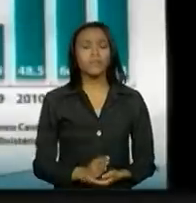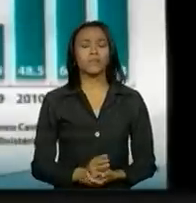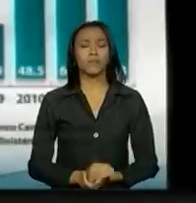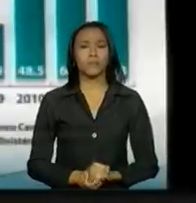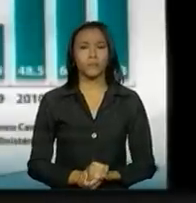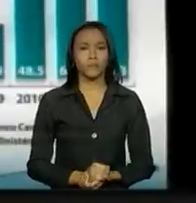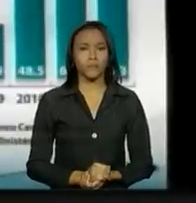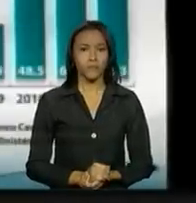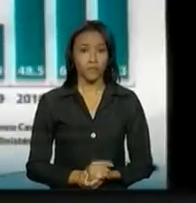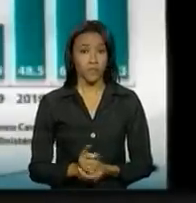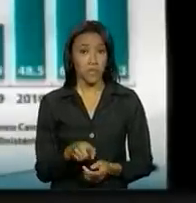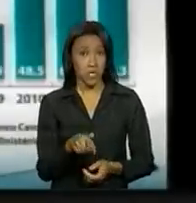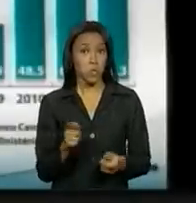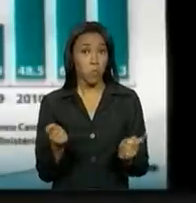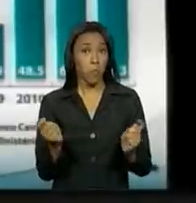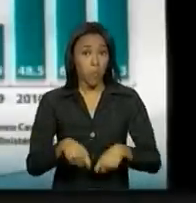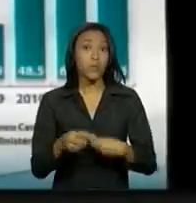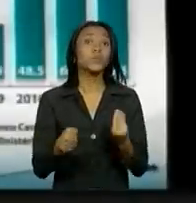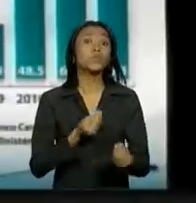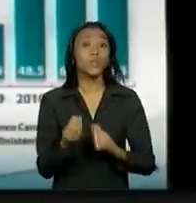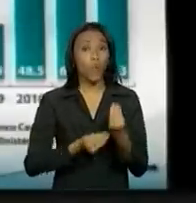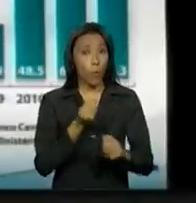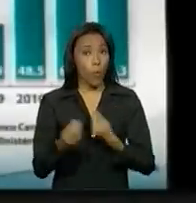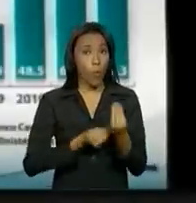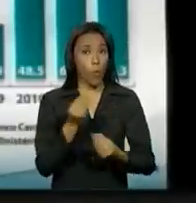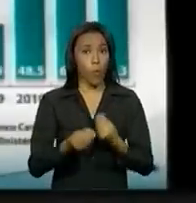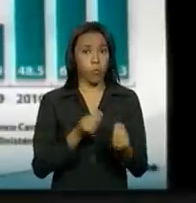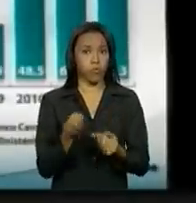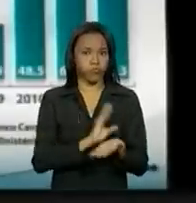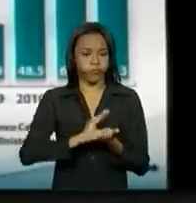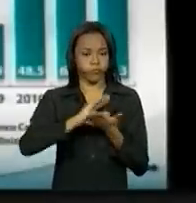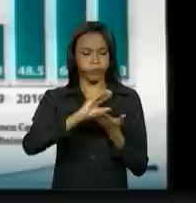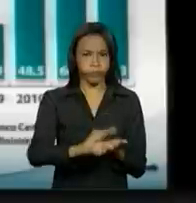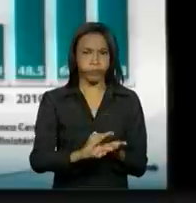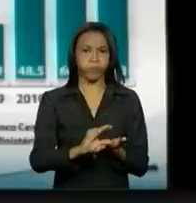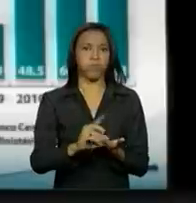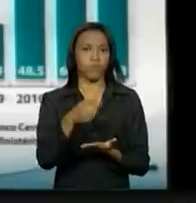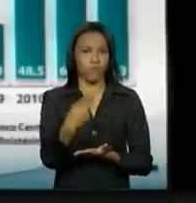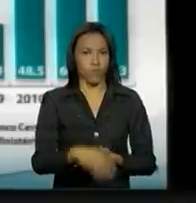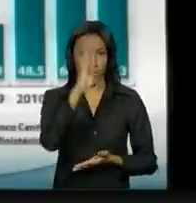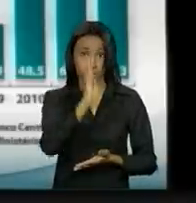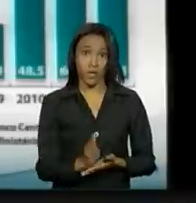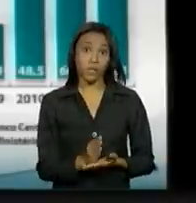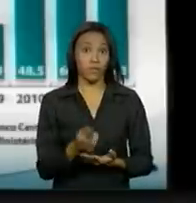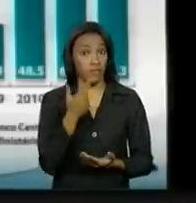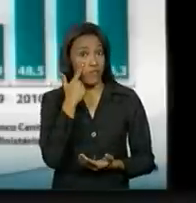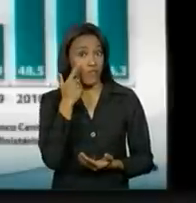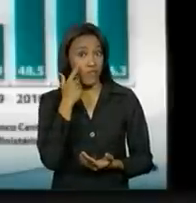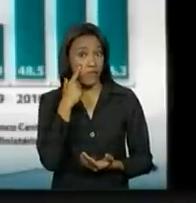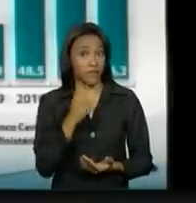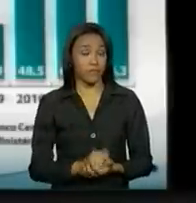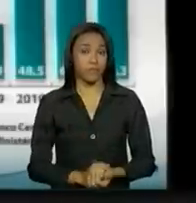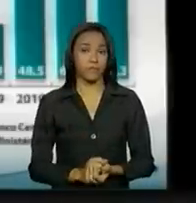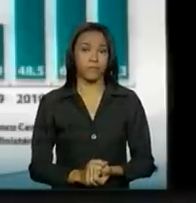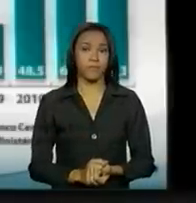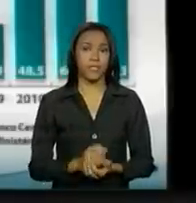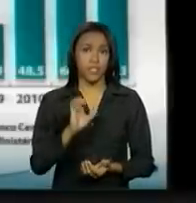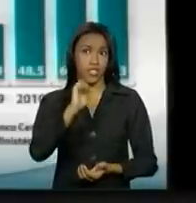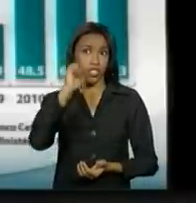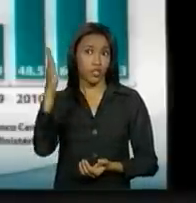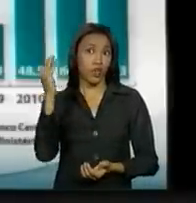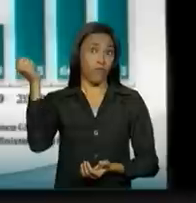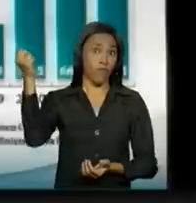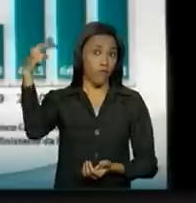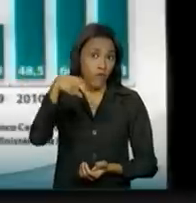e isto pode ser medido pelo investimento externo direto. O investimento externo direto está